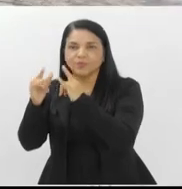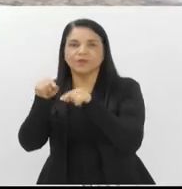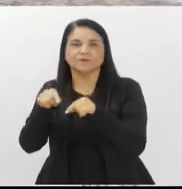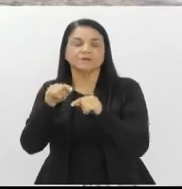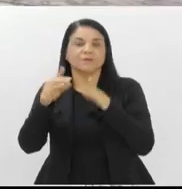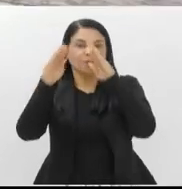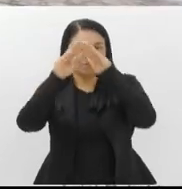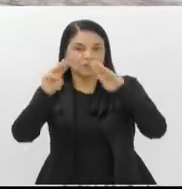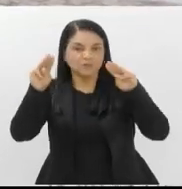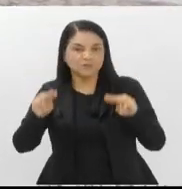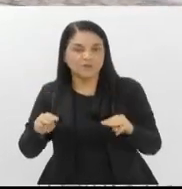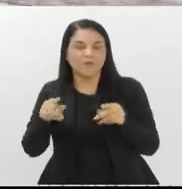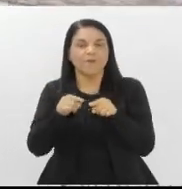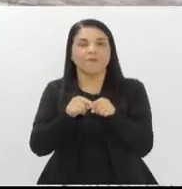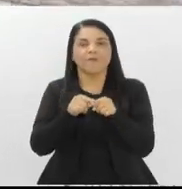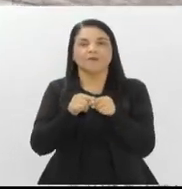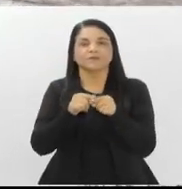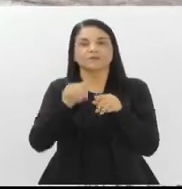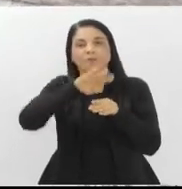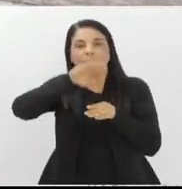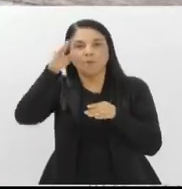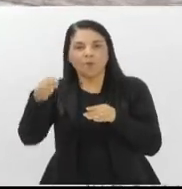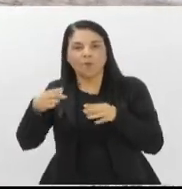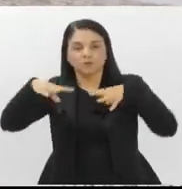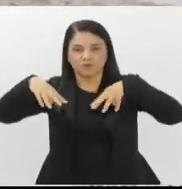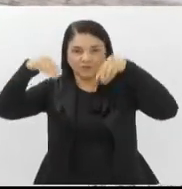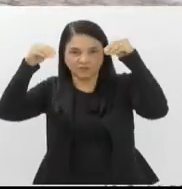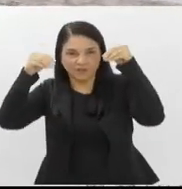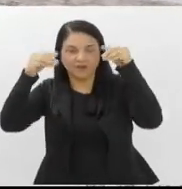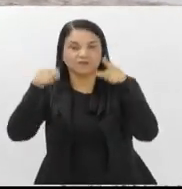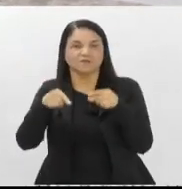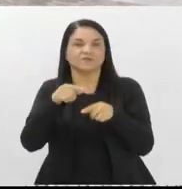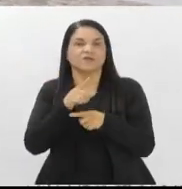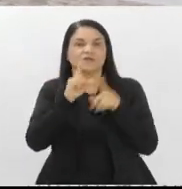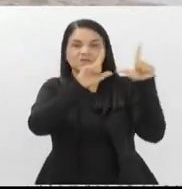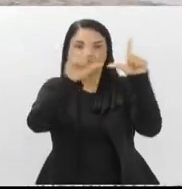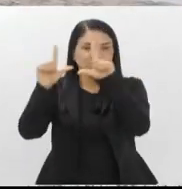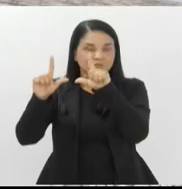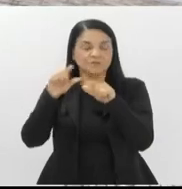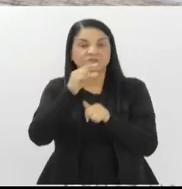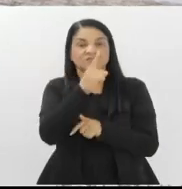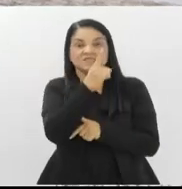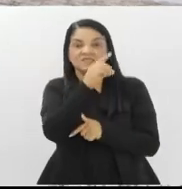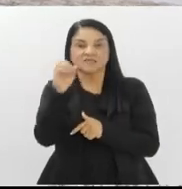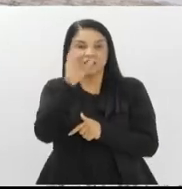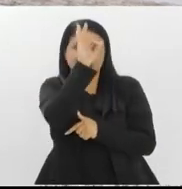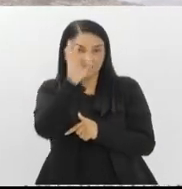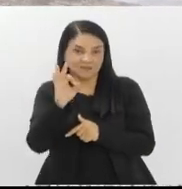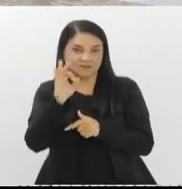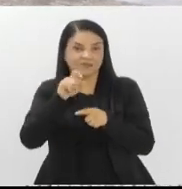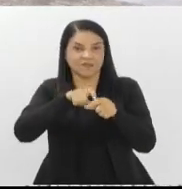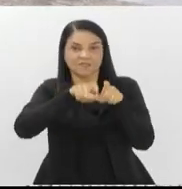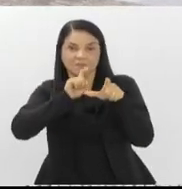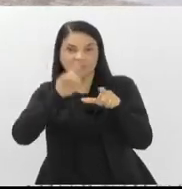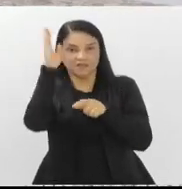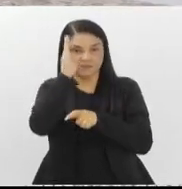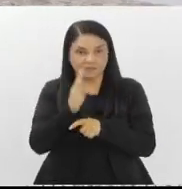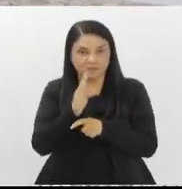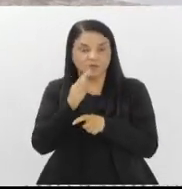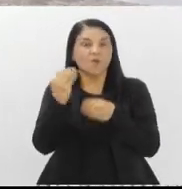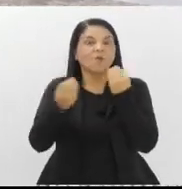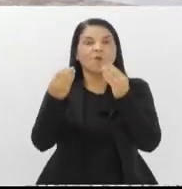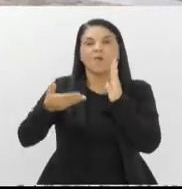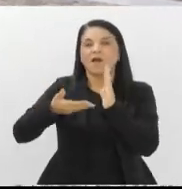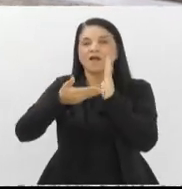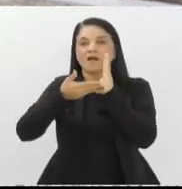da demolição do Morro do Castelo, da exposição do Centenário da Independência do Brasil e como que a Câmara dos Deputados